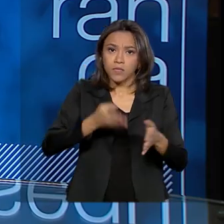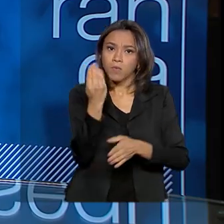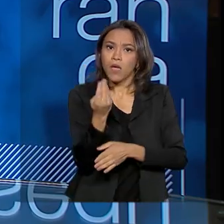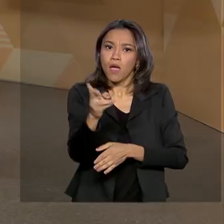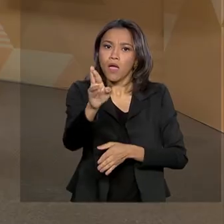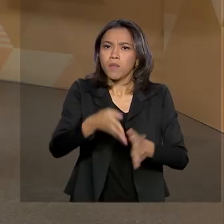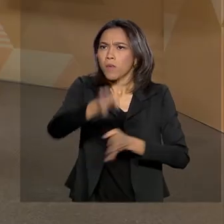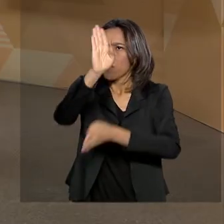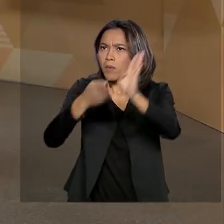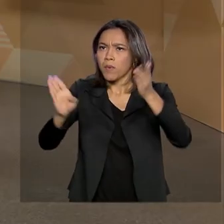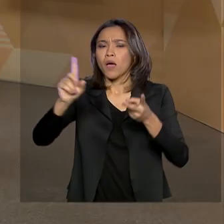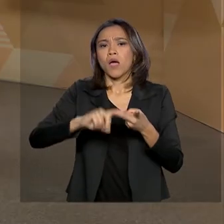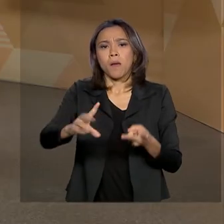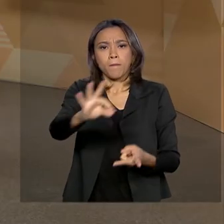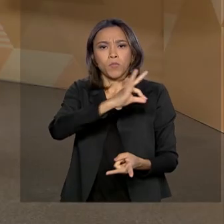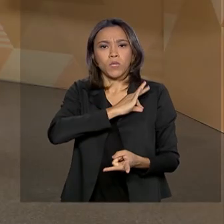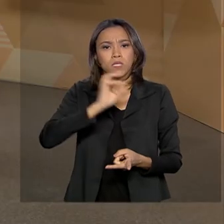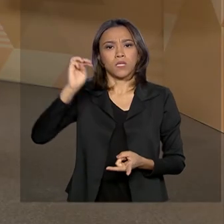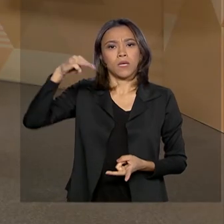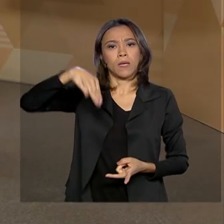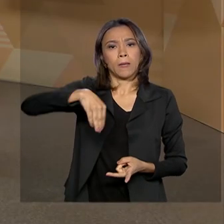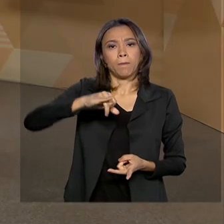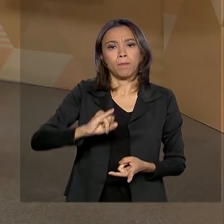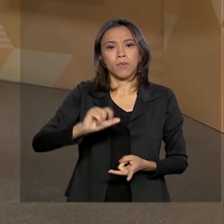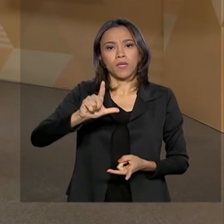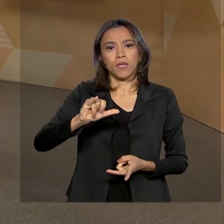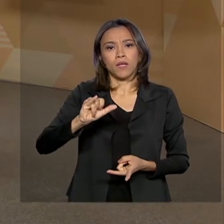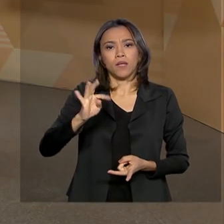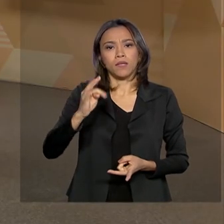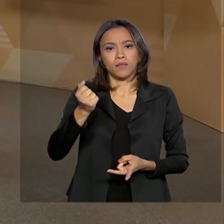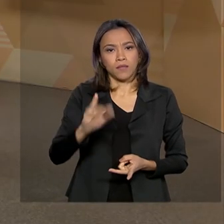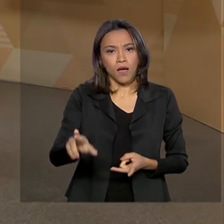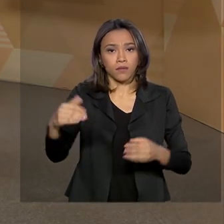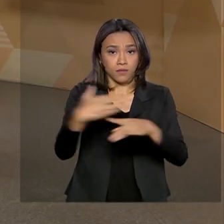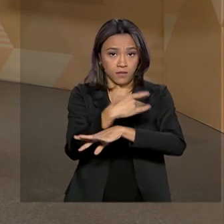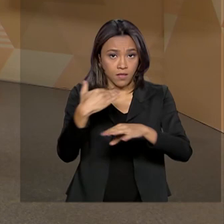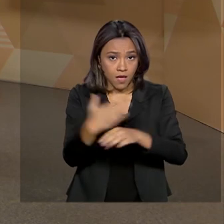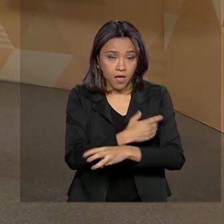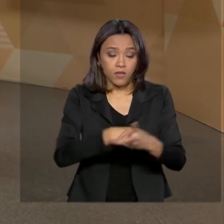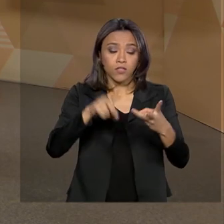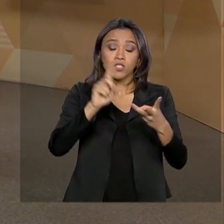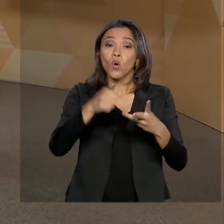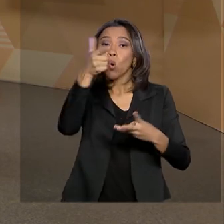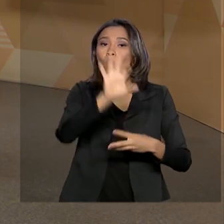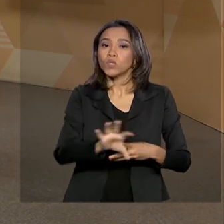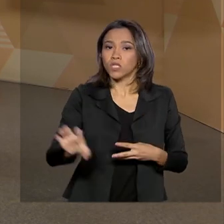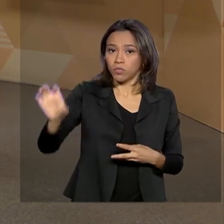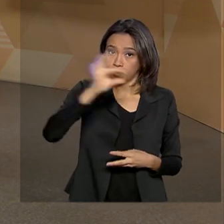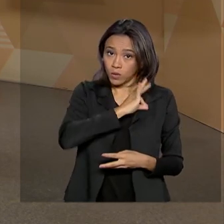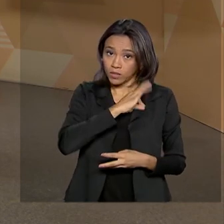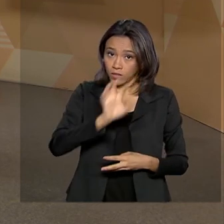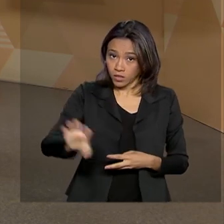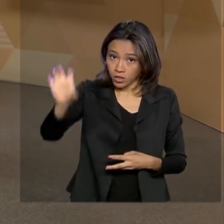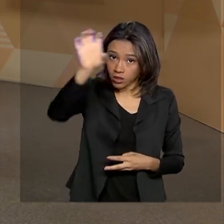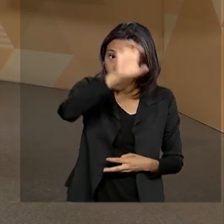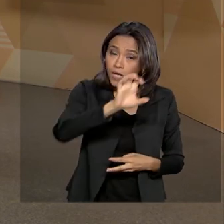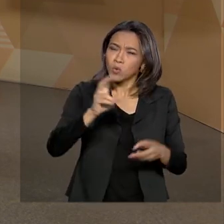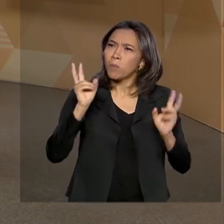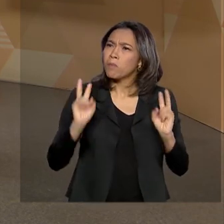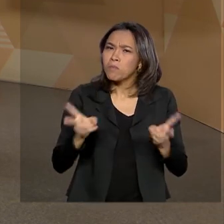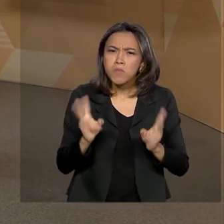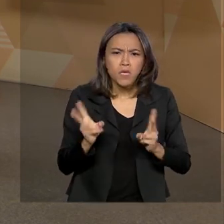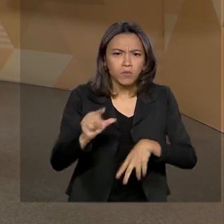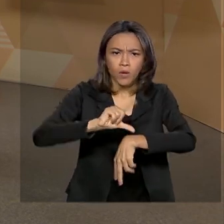as polícias militares e os órgãos de trânsito municipal nas cidades, as polícias rodoviárias estaduais nas estradas, no mesmo horário, fazendo